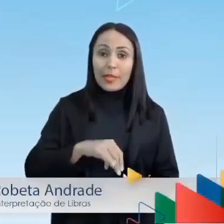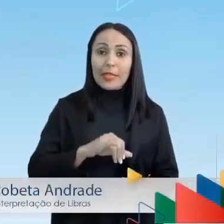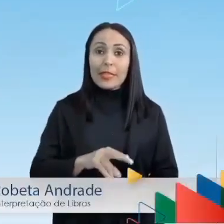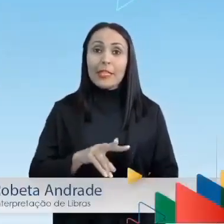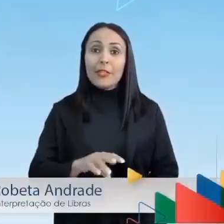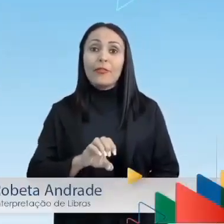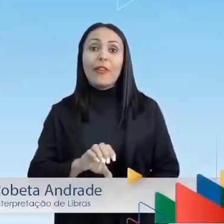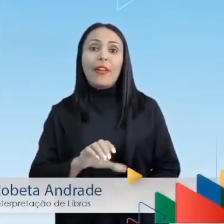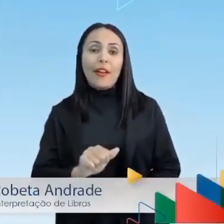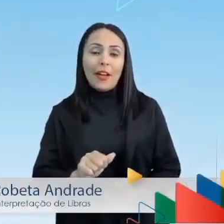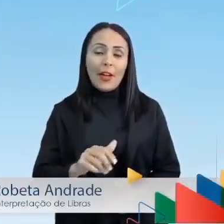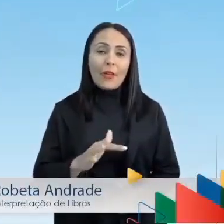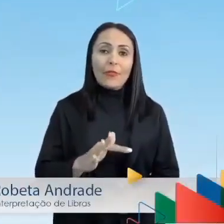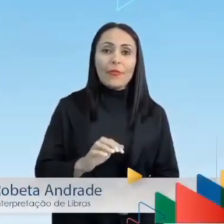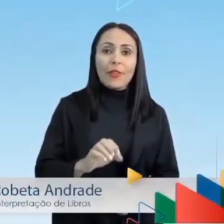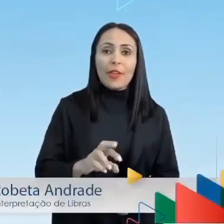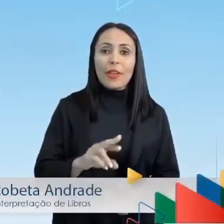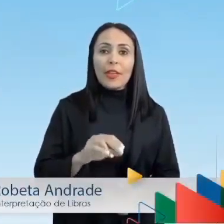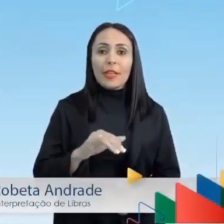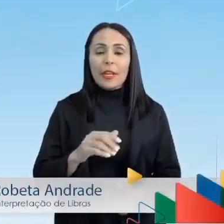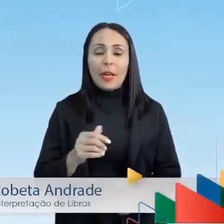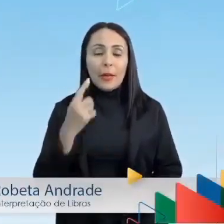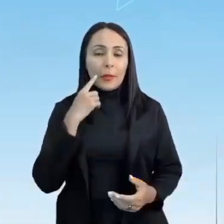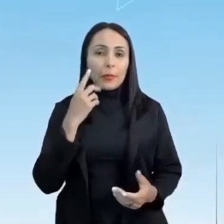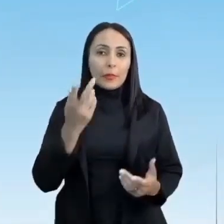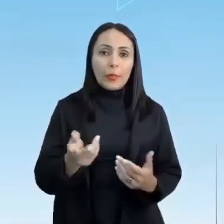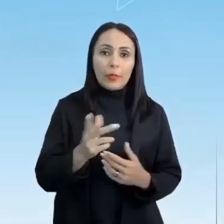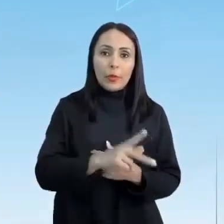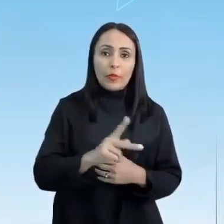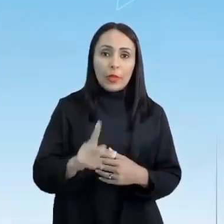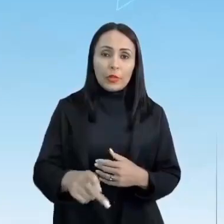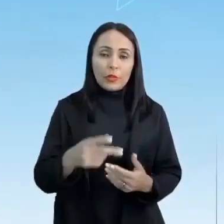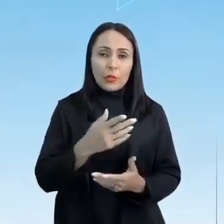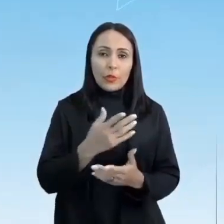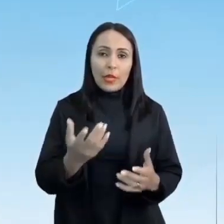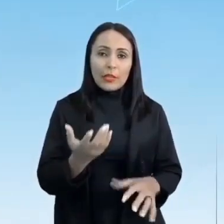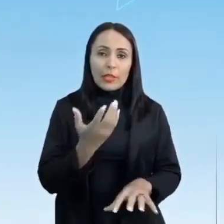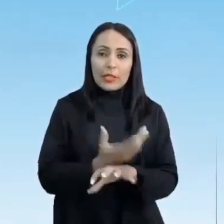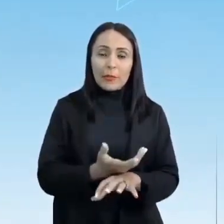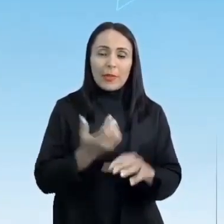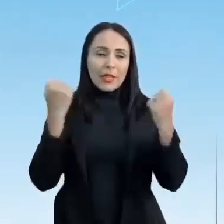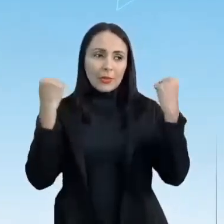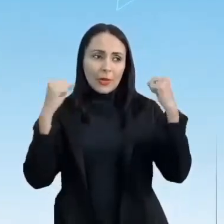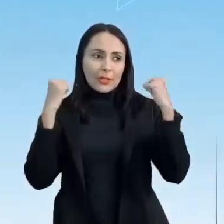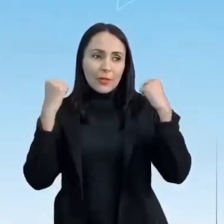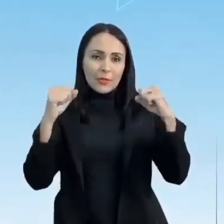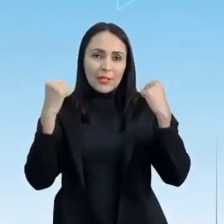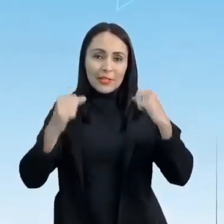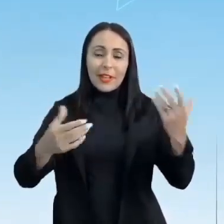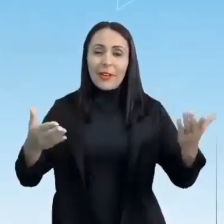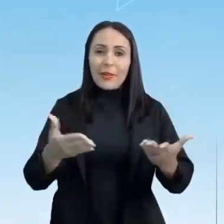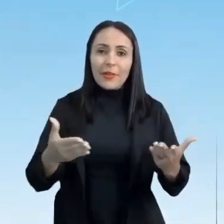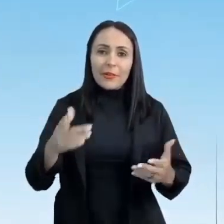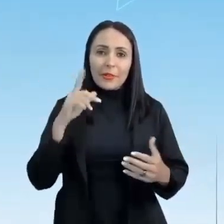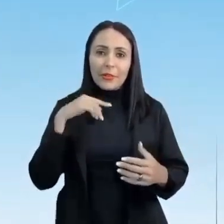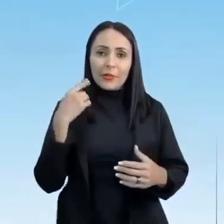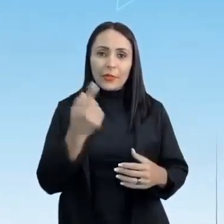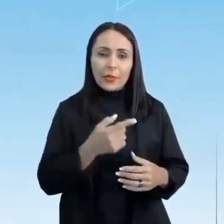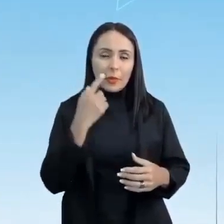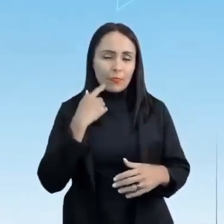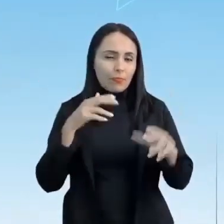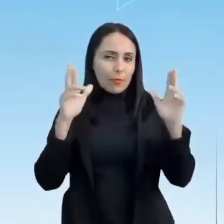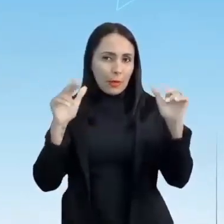professora Nívia Ferreira, sou professora do componente curricular Educação Físicas e hoje viemos com a